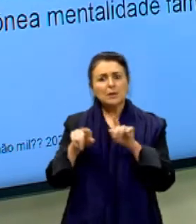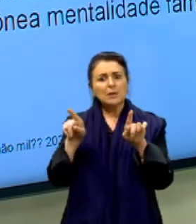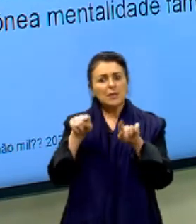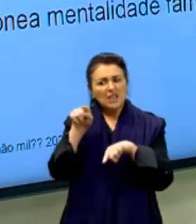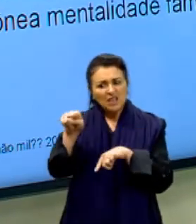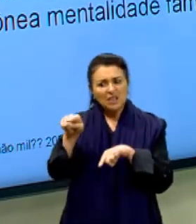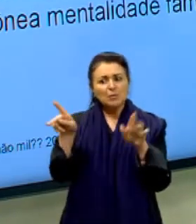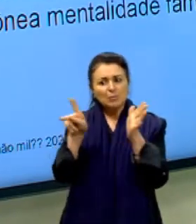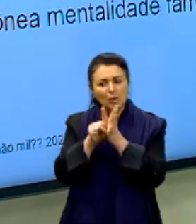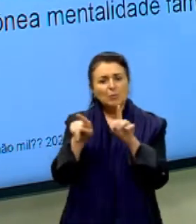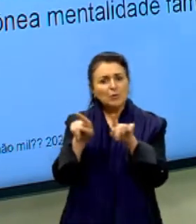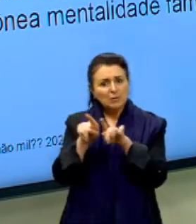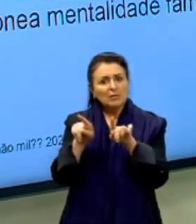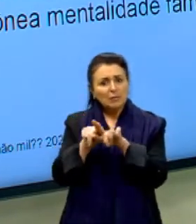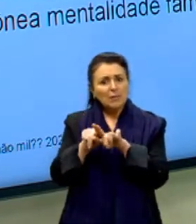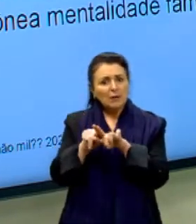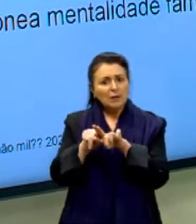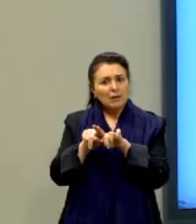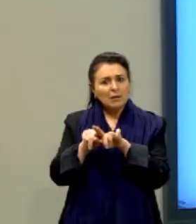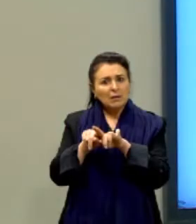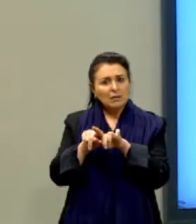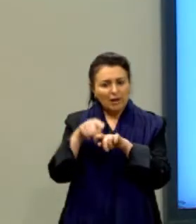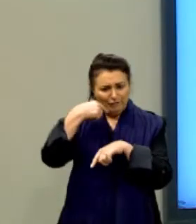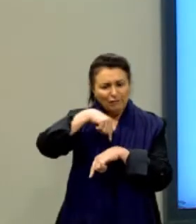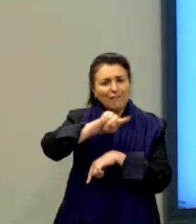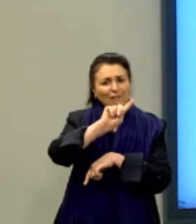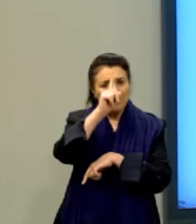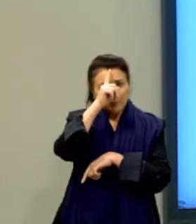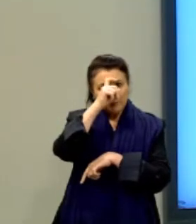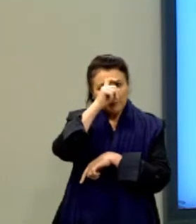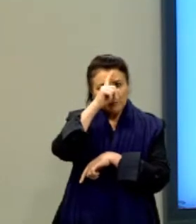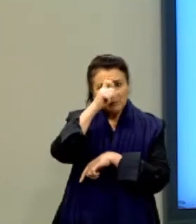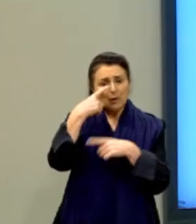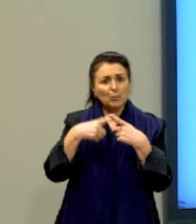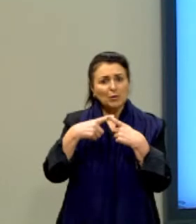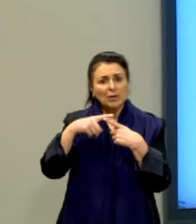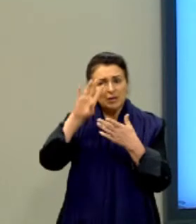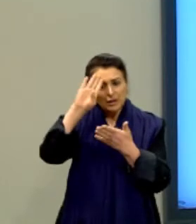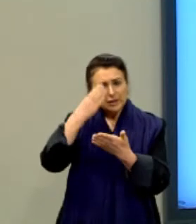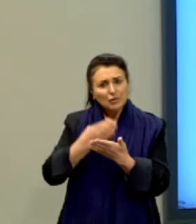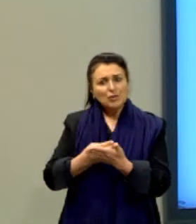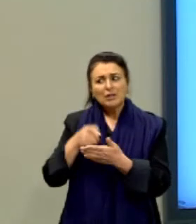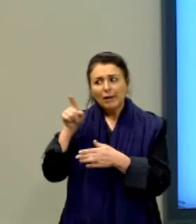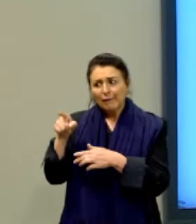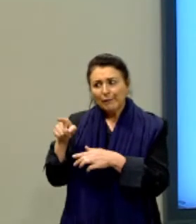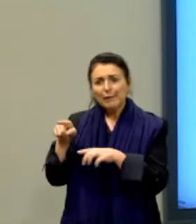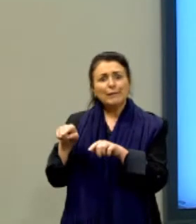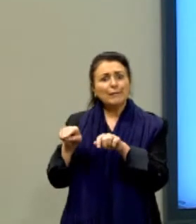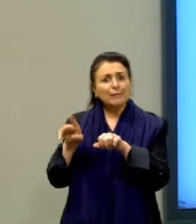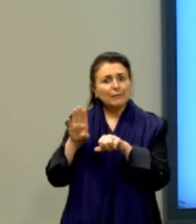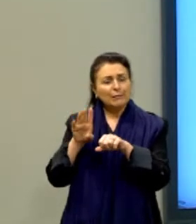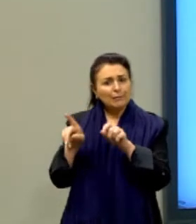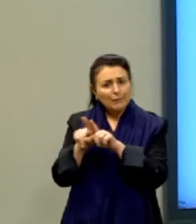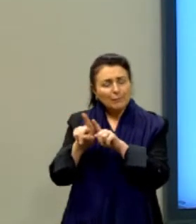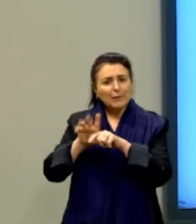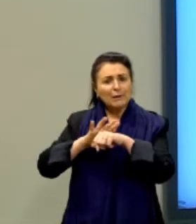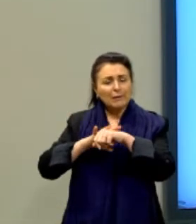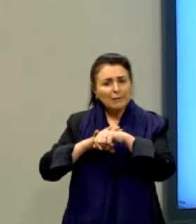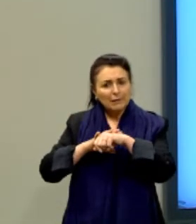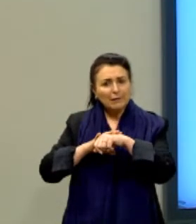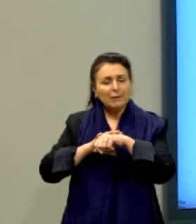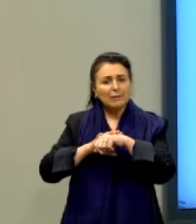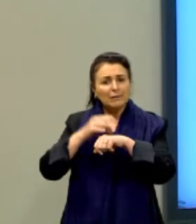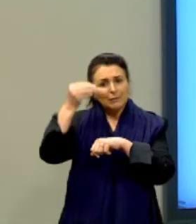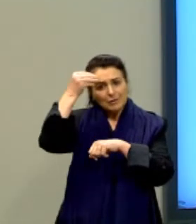porque ele está duvidando da sua sanidade mental. Não distante da ficção, o estigma associado das doenças mentais